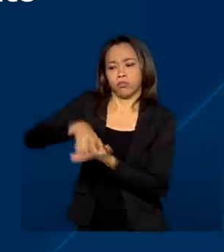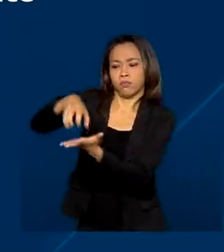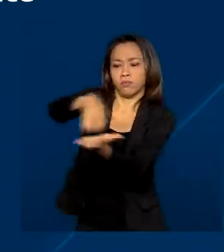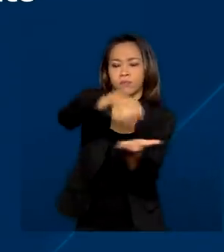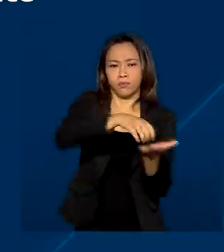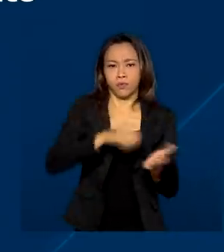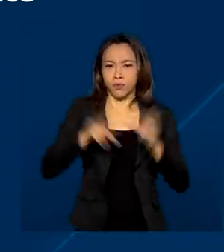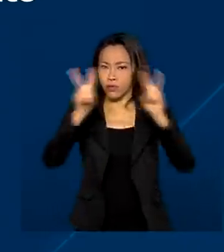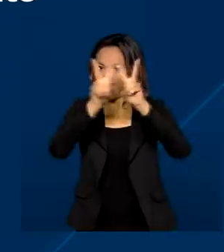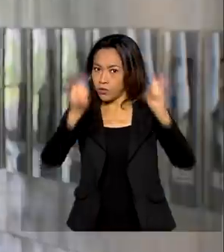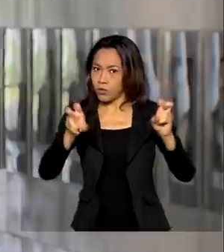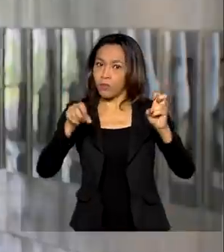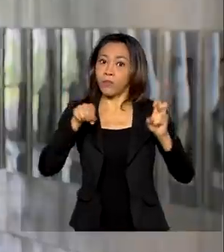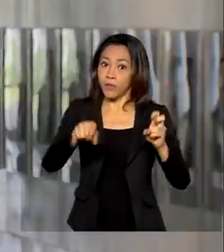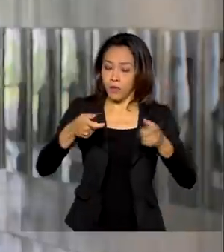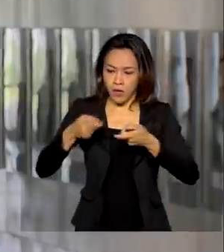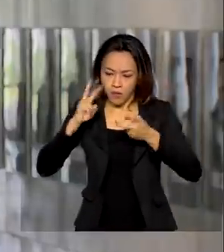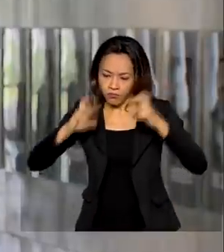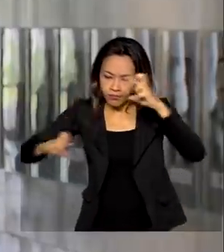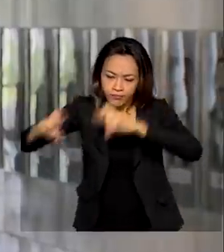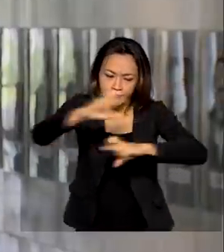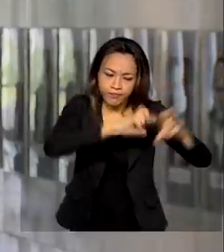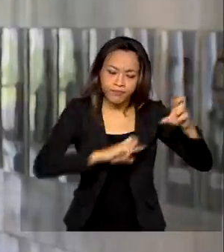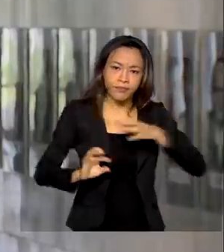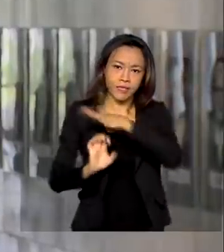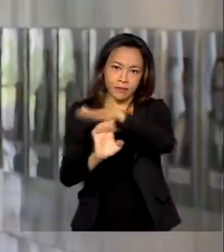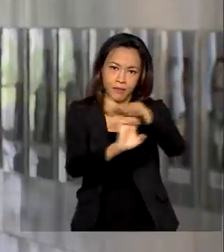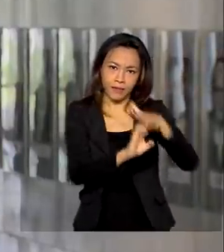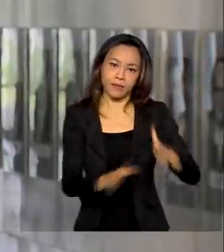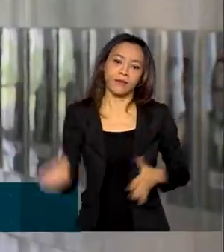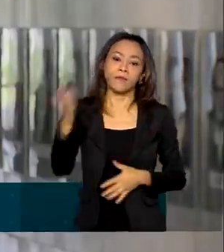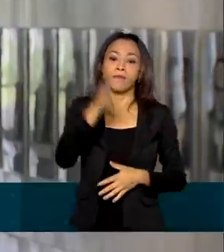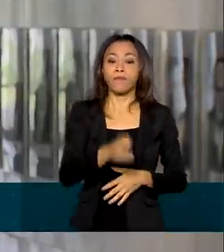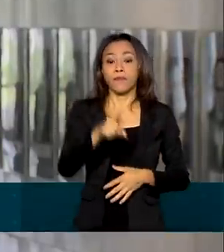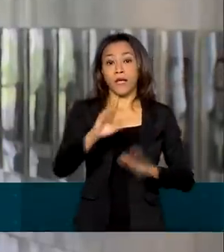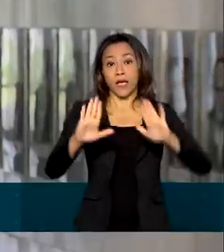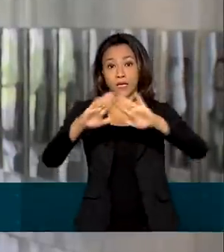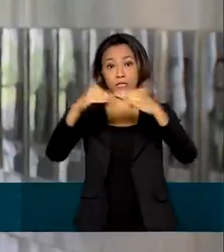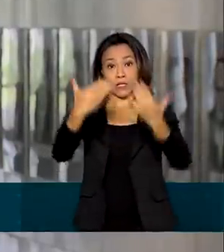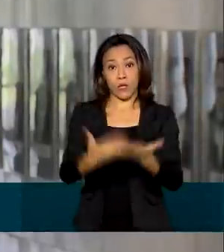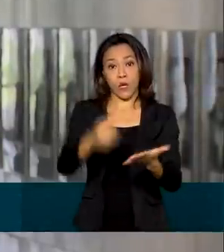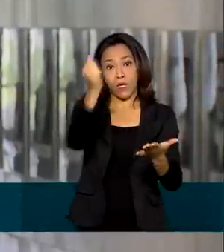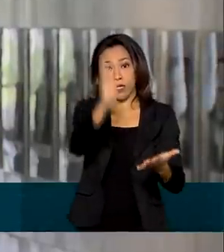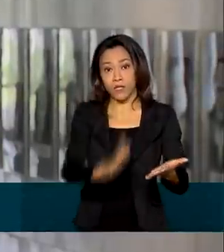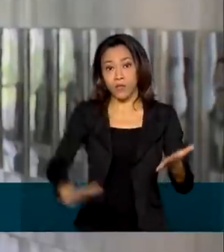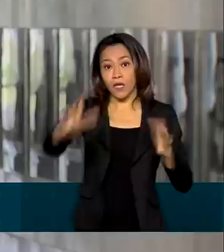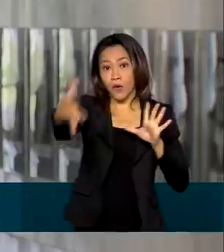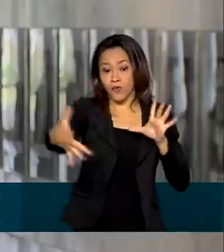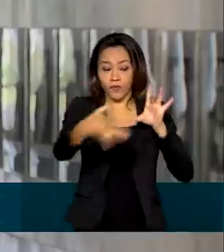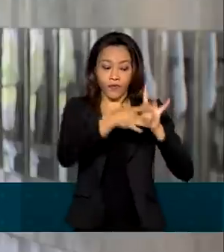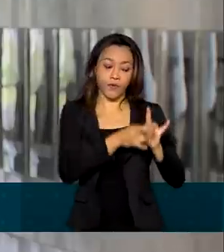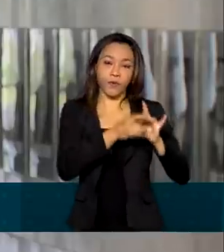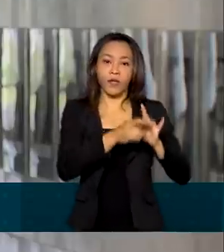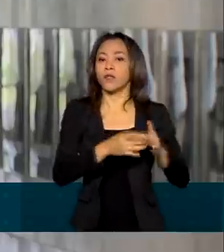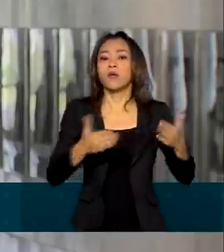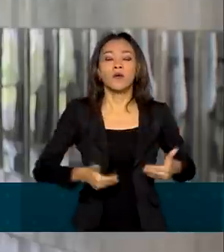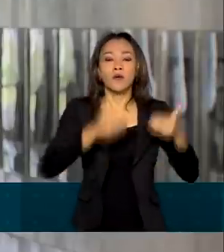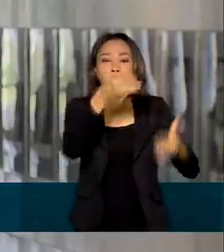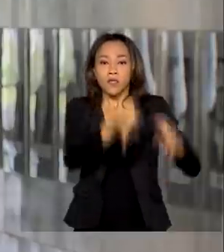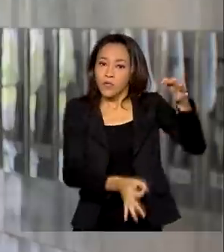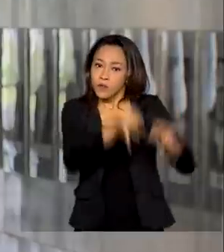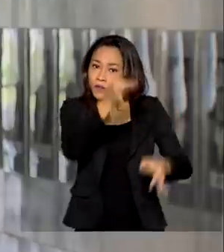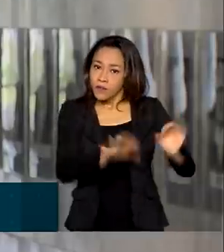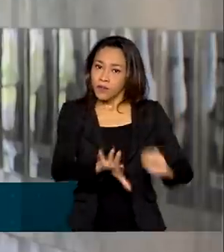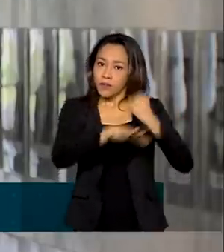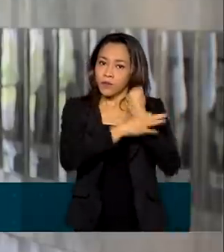monitoramento e empresas. A Escola Nacional de Defesa do Consumidor é vinculada ao Ministério da Justiça e Segurança Pública e